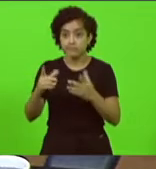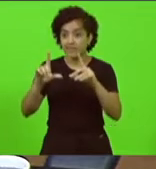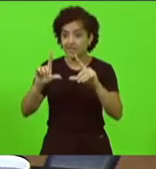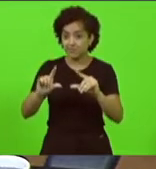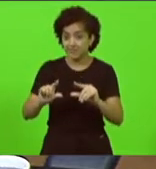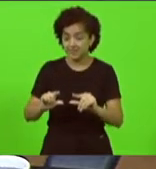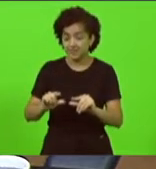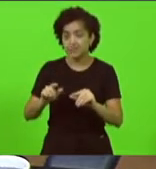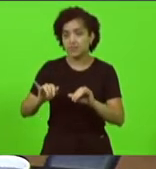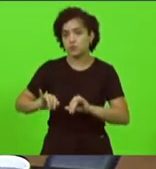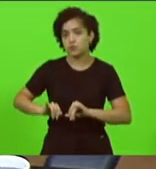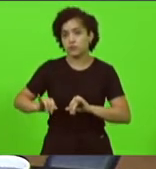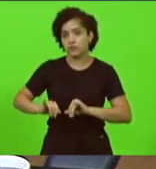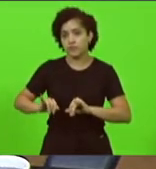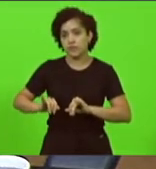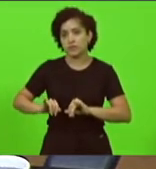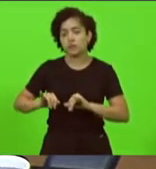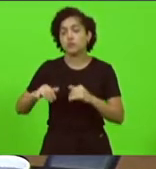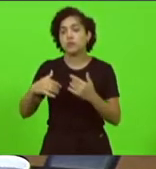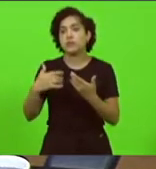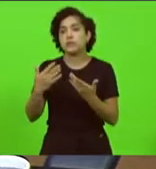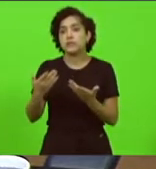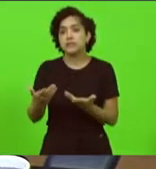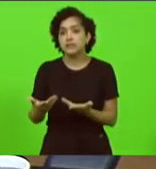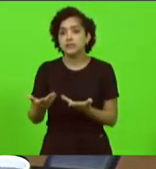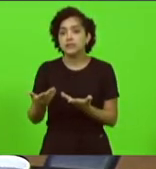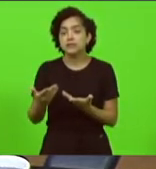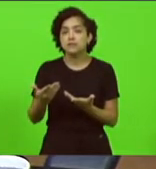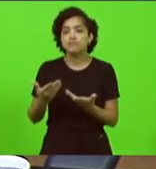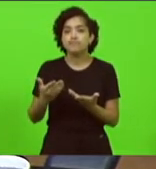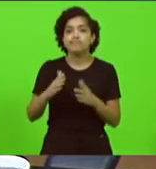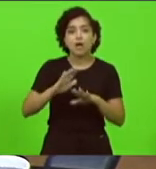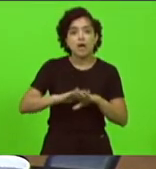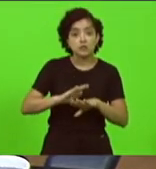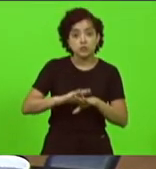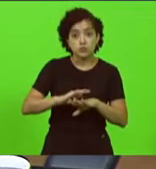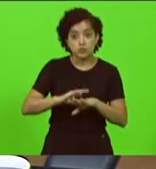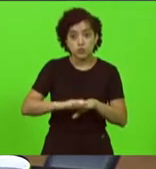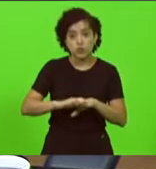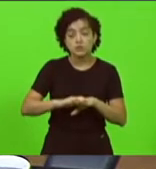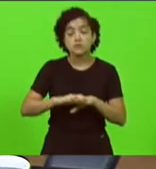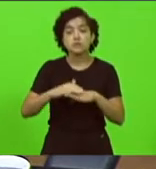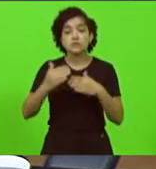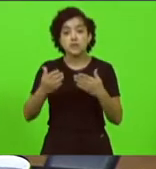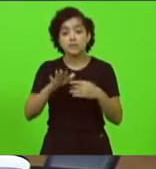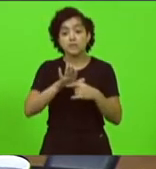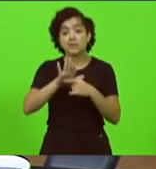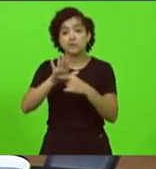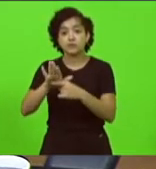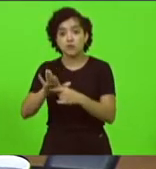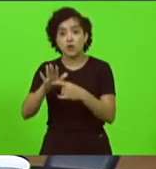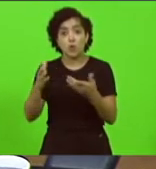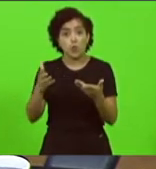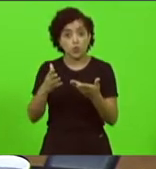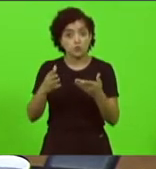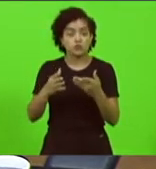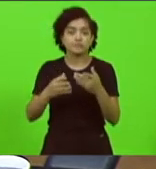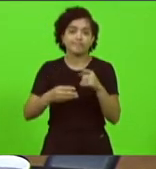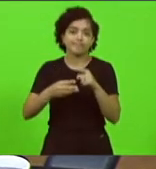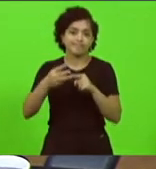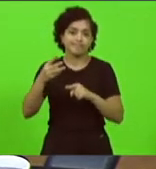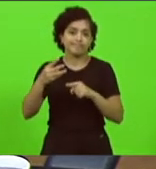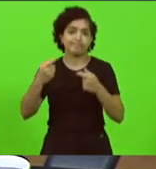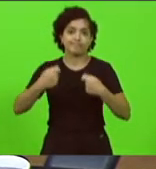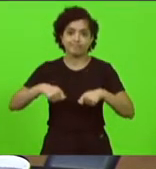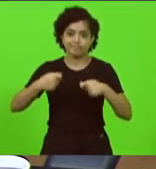e para termos realmente algumas ações de médio e longo prazo porque hoje são as três necessidades a